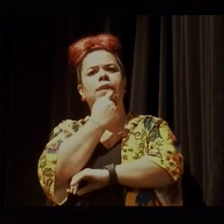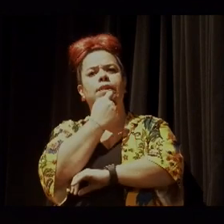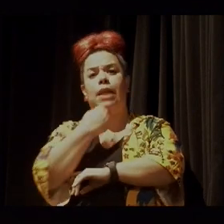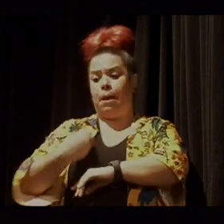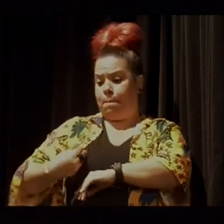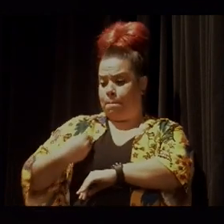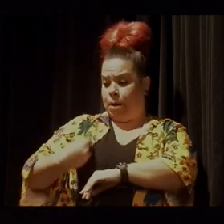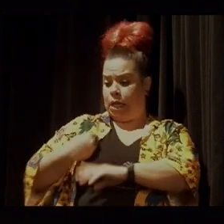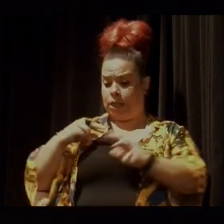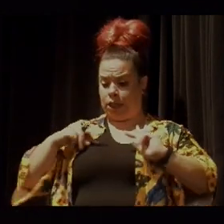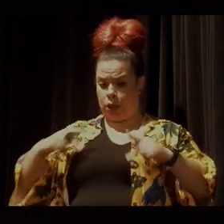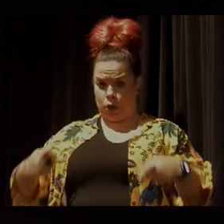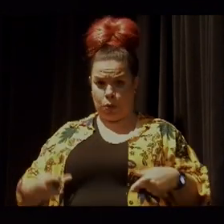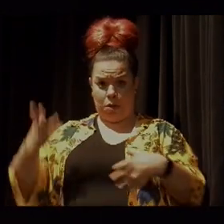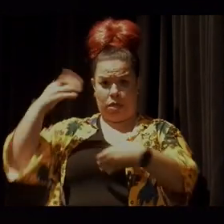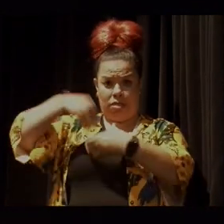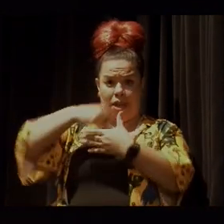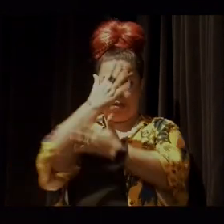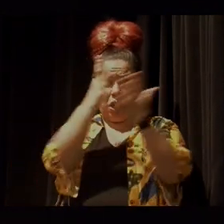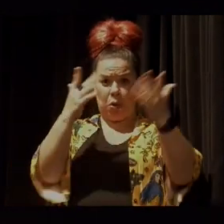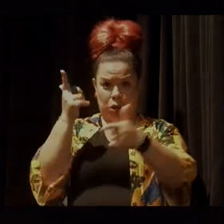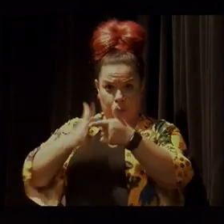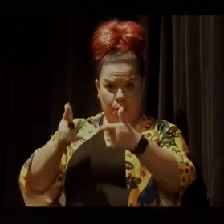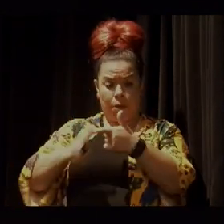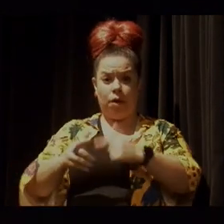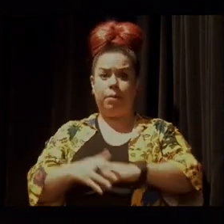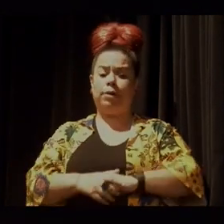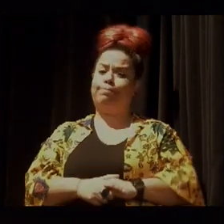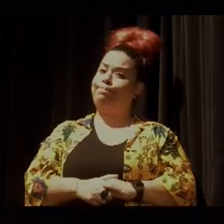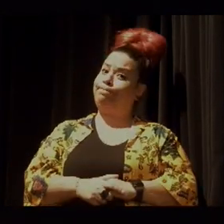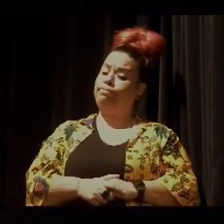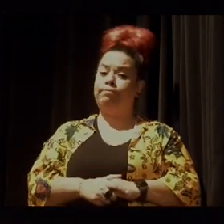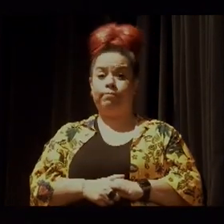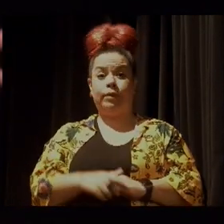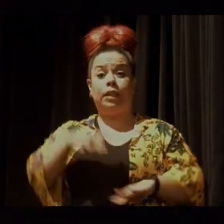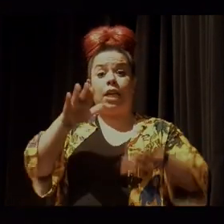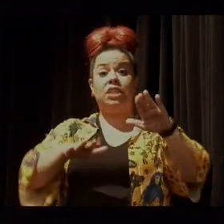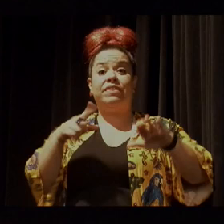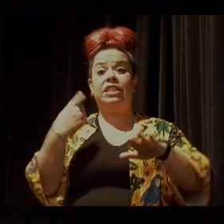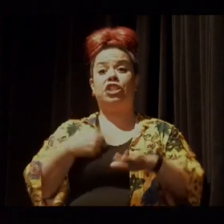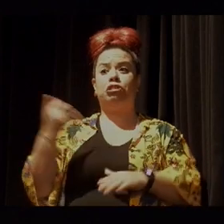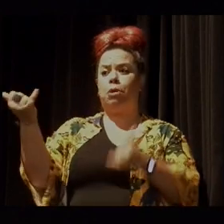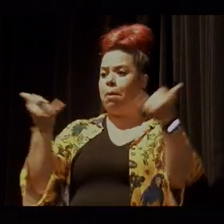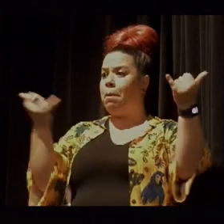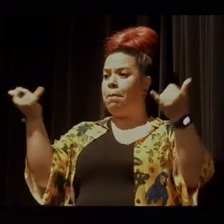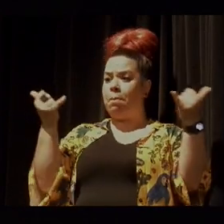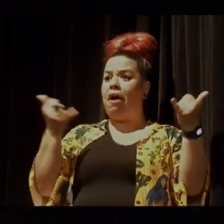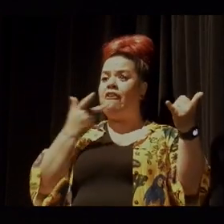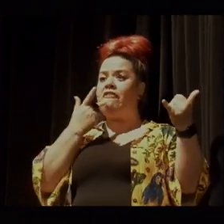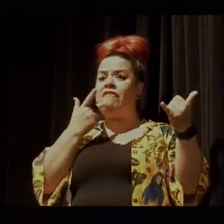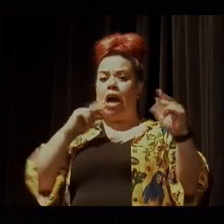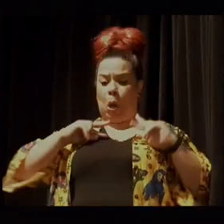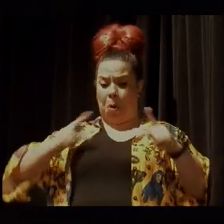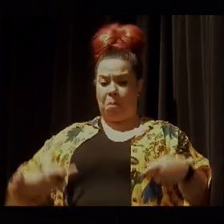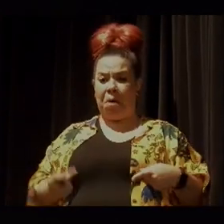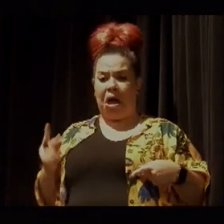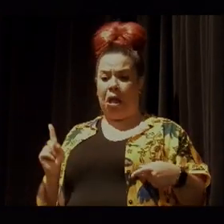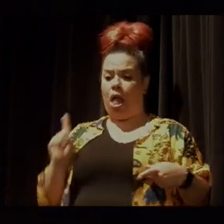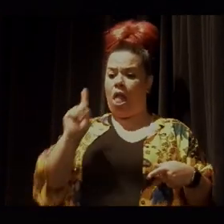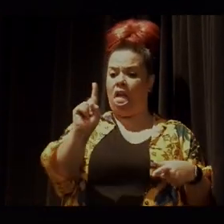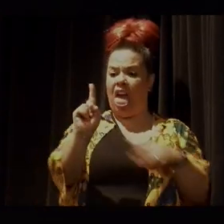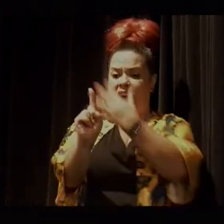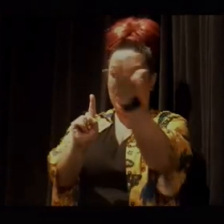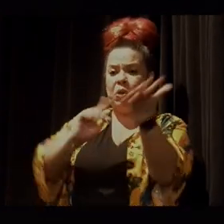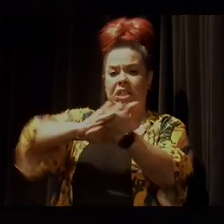humana na natureza é é um problema. Muitas vezes a gente escuta isso, que é a presença